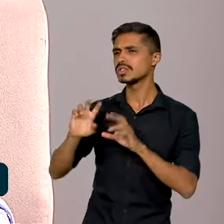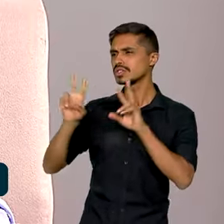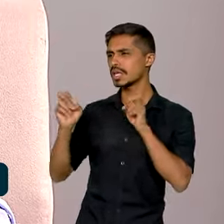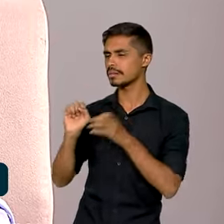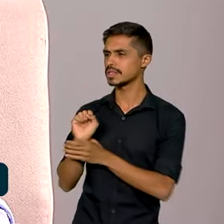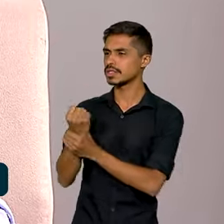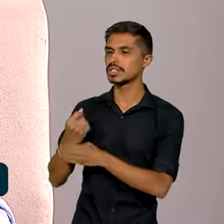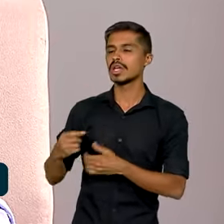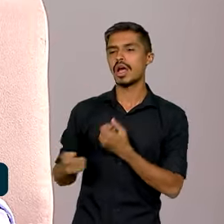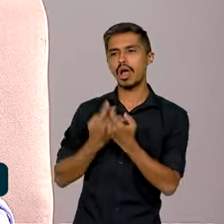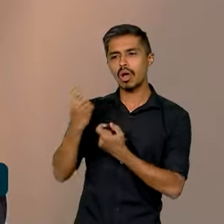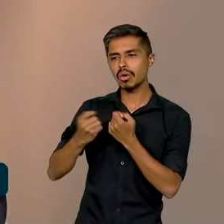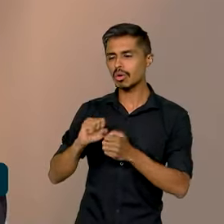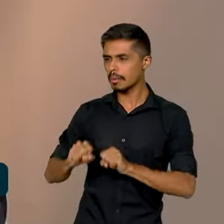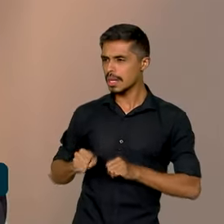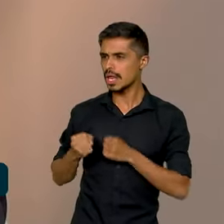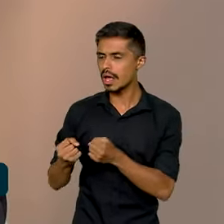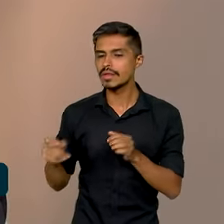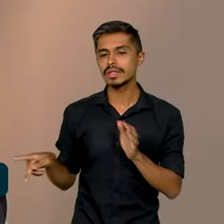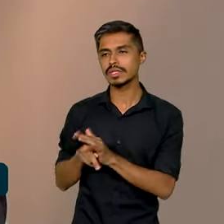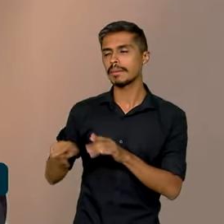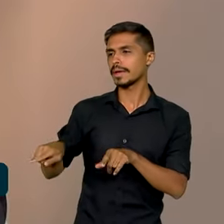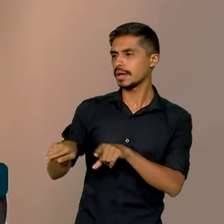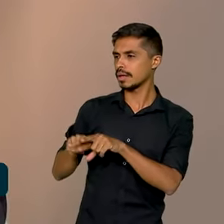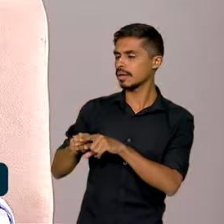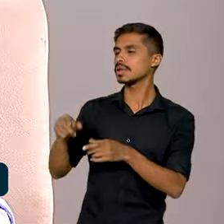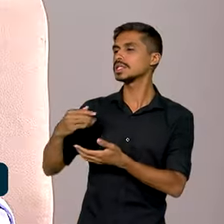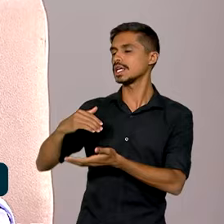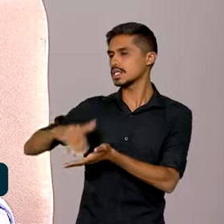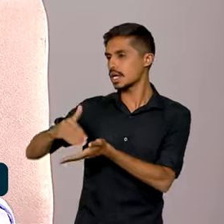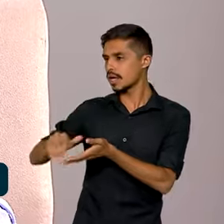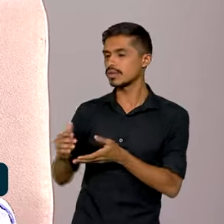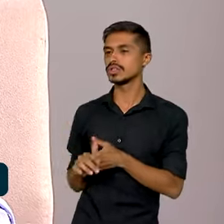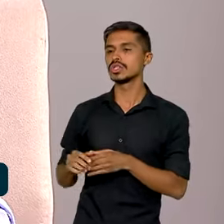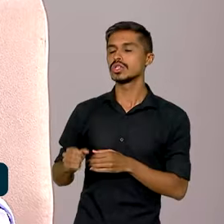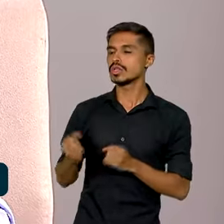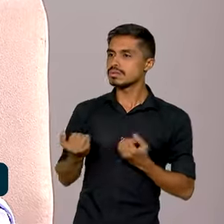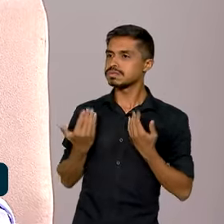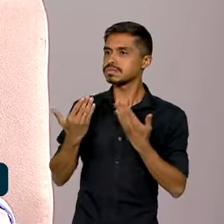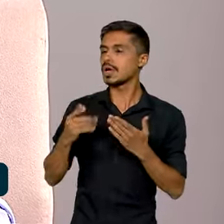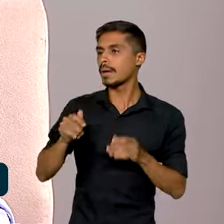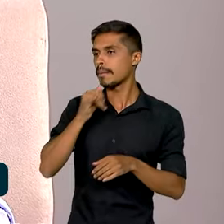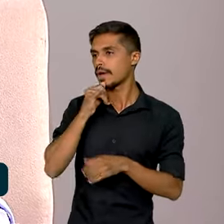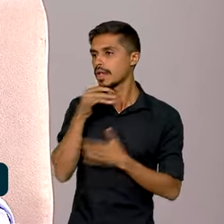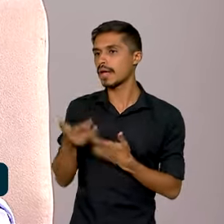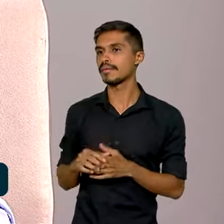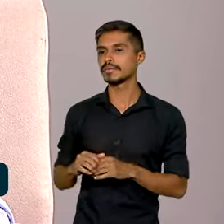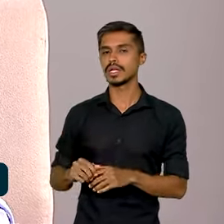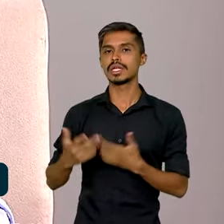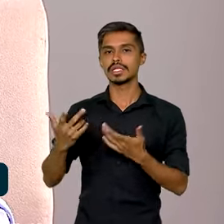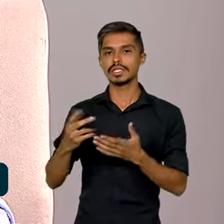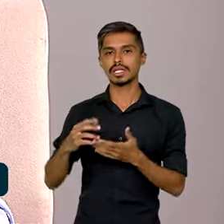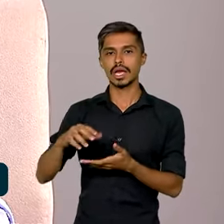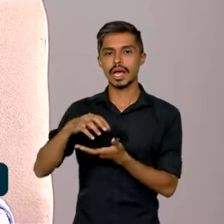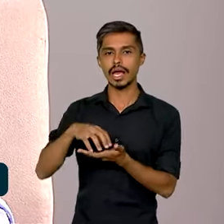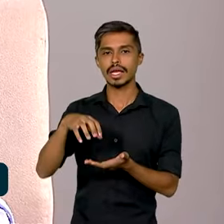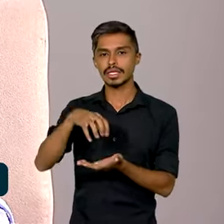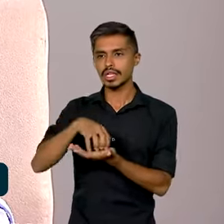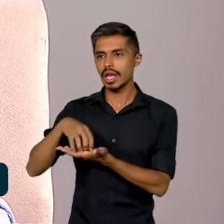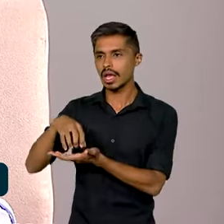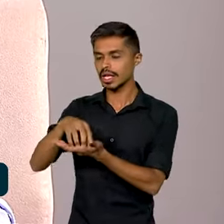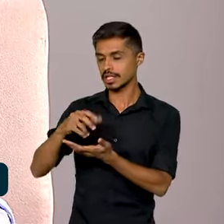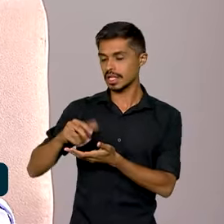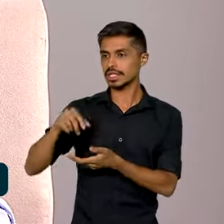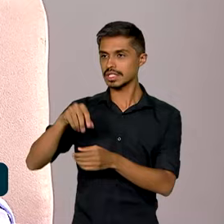longo desse ano algumas iniciativas, inclusive da secretaria, no protagonismo, por exemplo, das câmeras em uniformes de policiais.